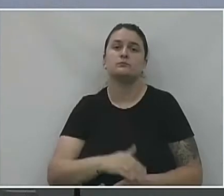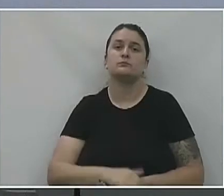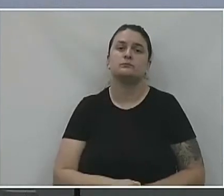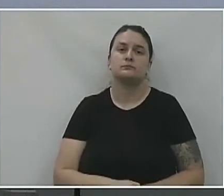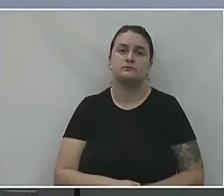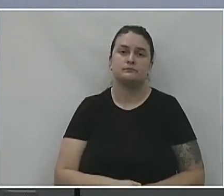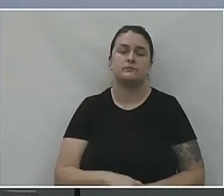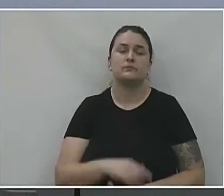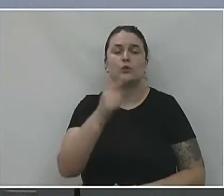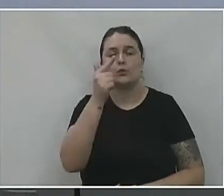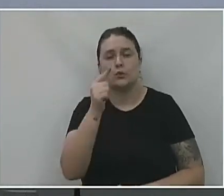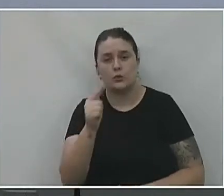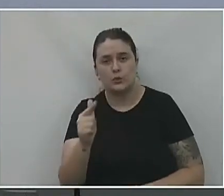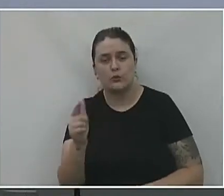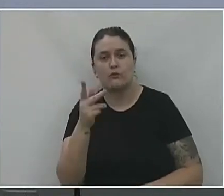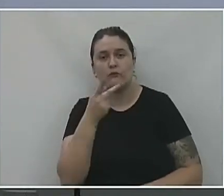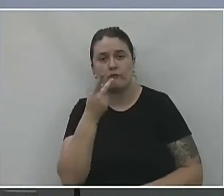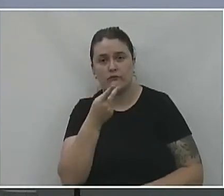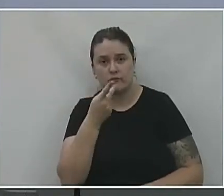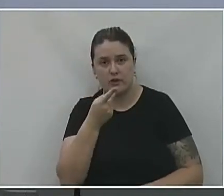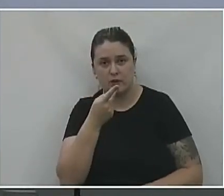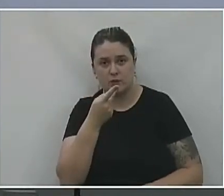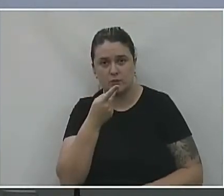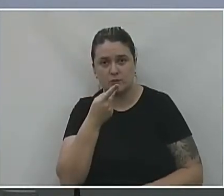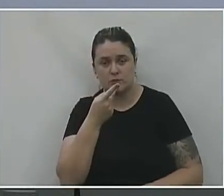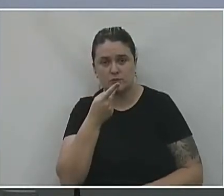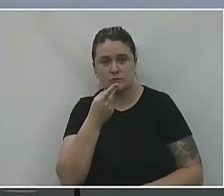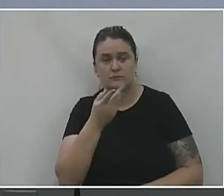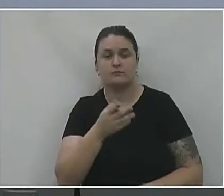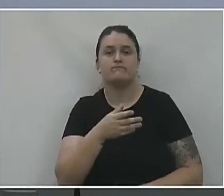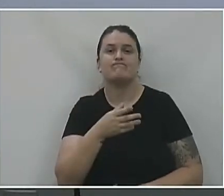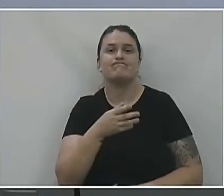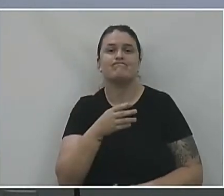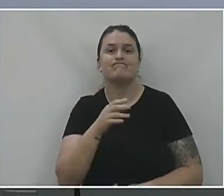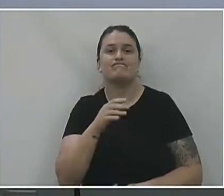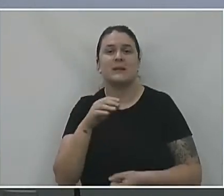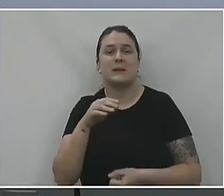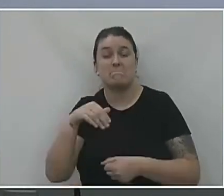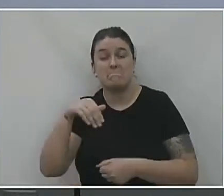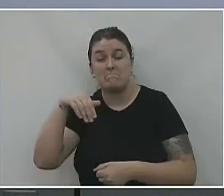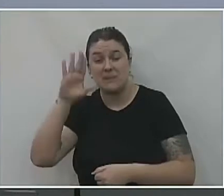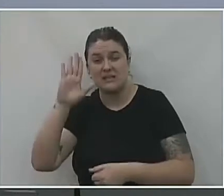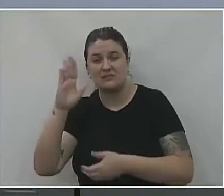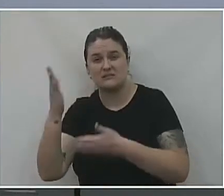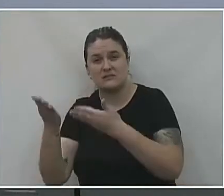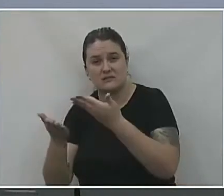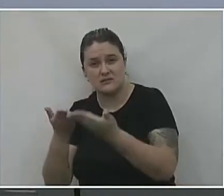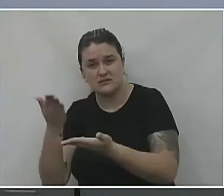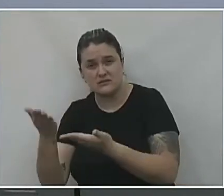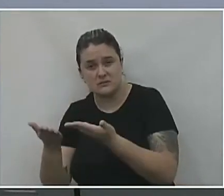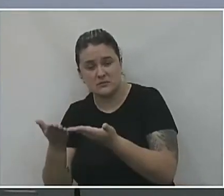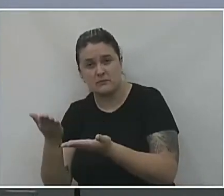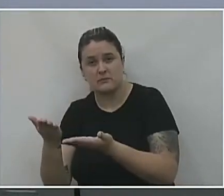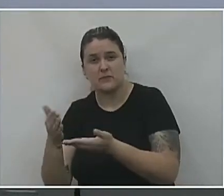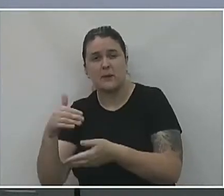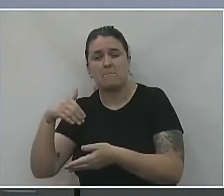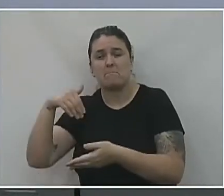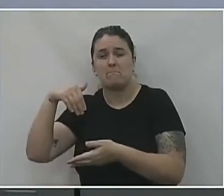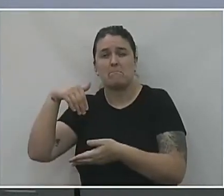Novamente, friso aqui, quanto maior o atendimento, quanto maior a